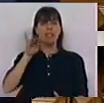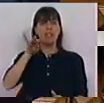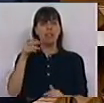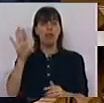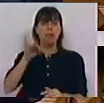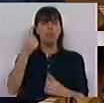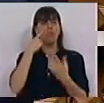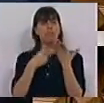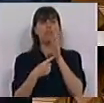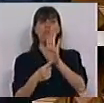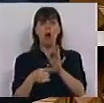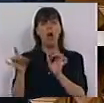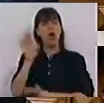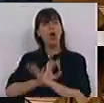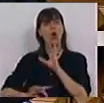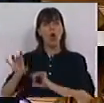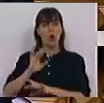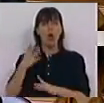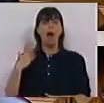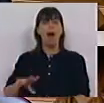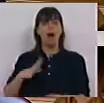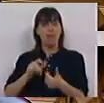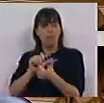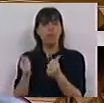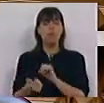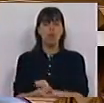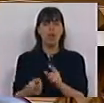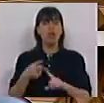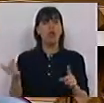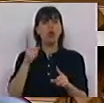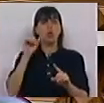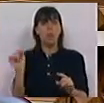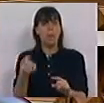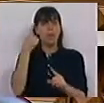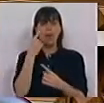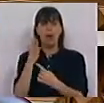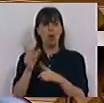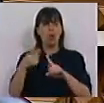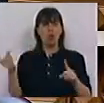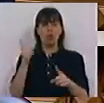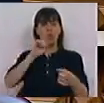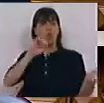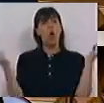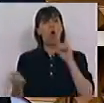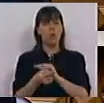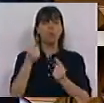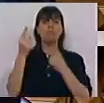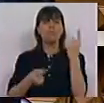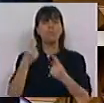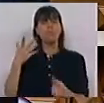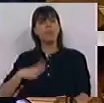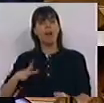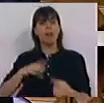mais uma demonstração de que na Europa se pretende mudança. Não é a primeira demonstração, ao contrário do que alguns